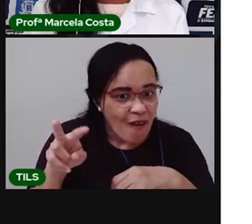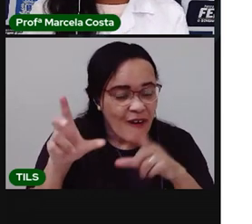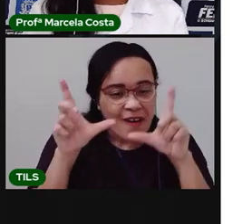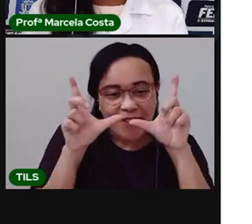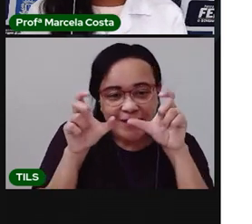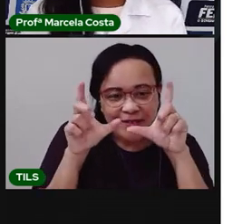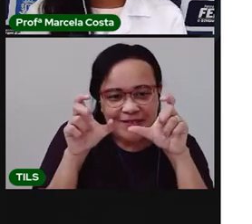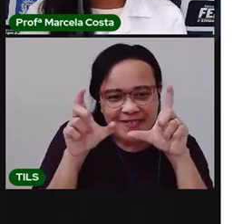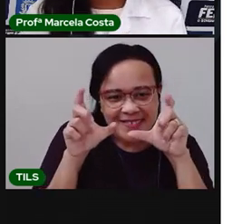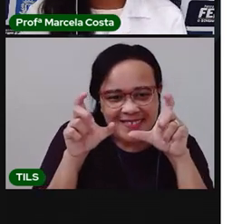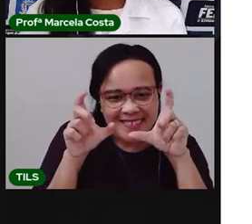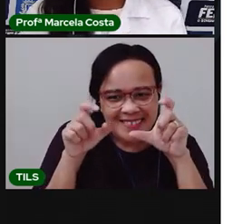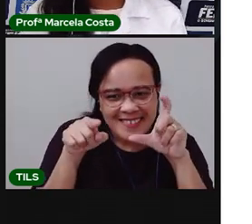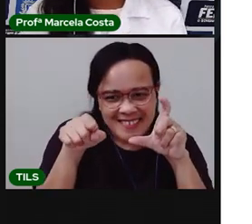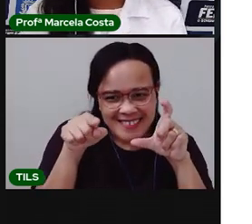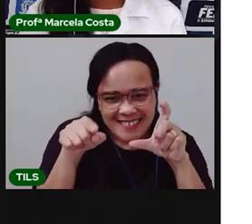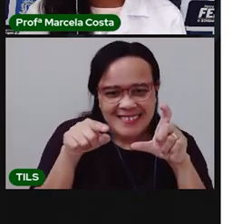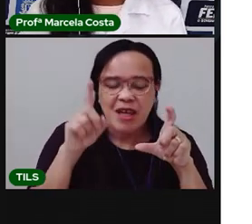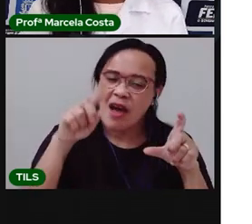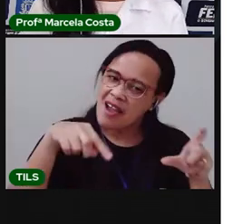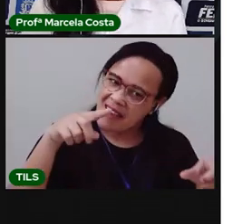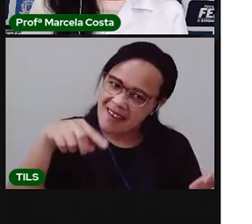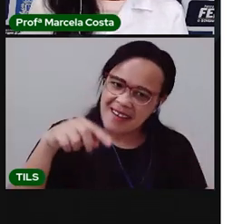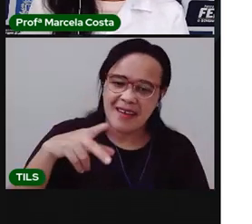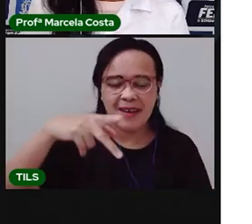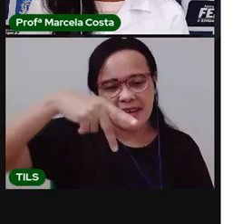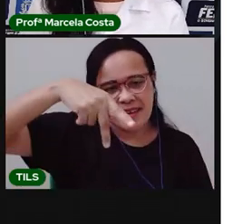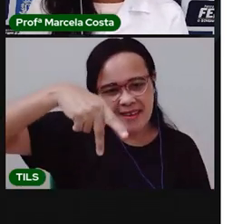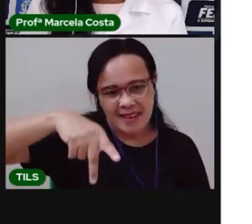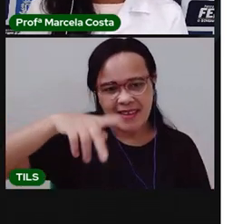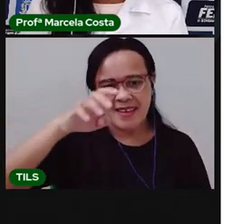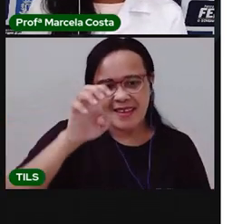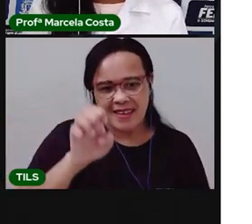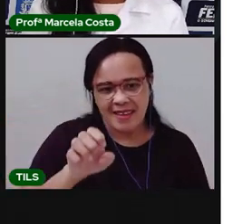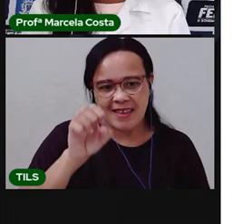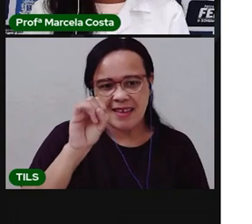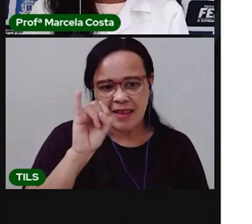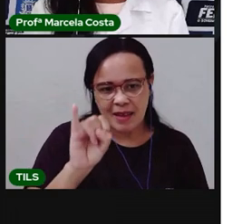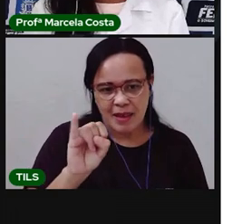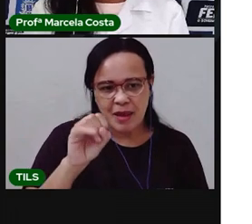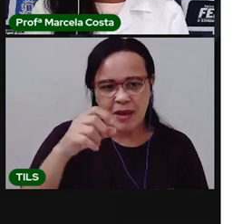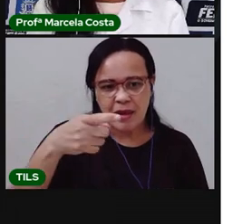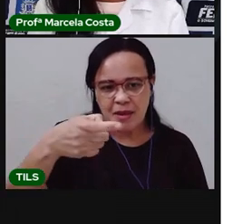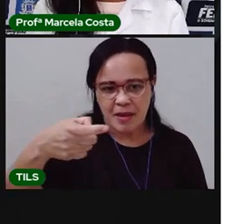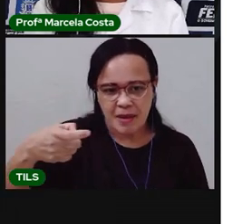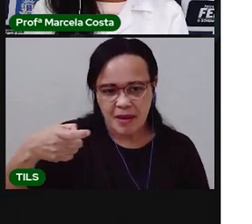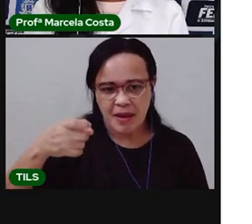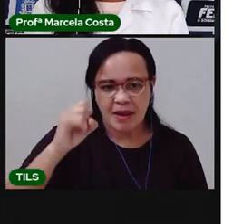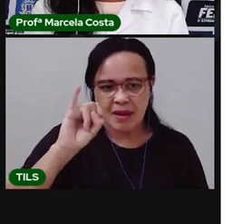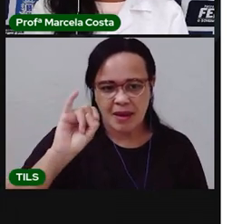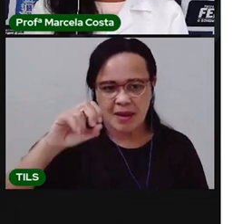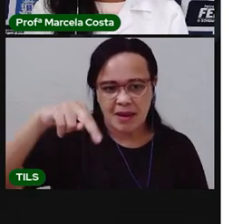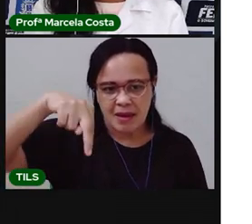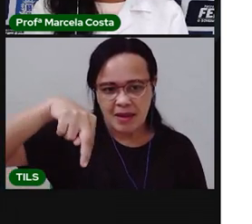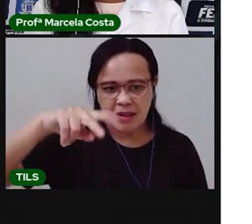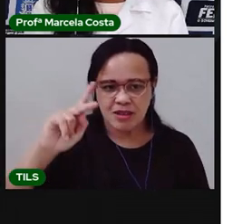Se eu fosse um peixinho. E peixinho começa com que letra? Ó.